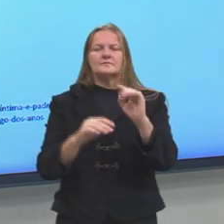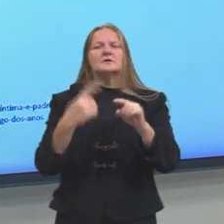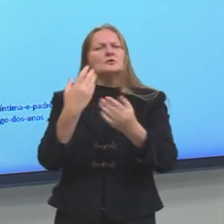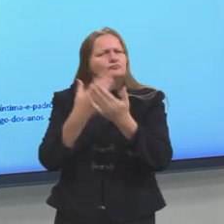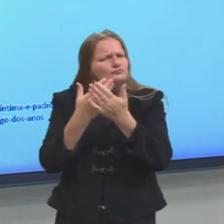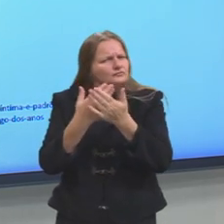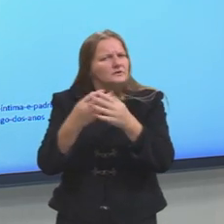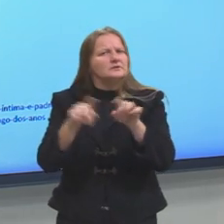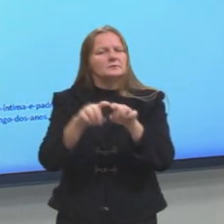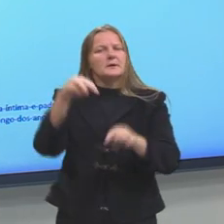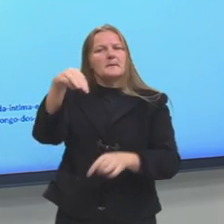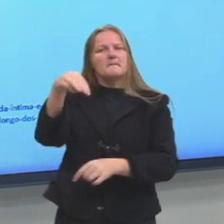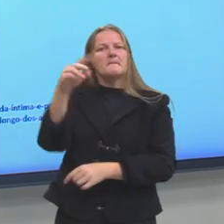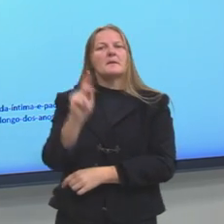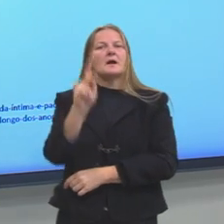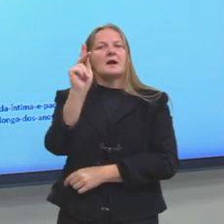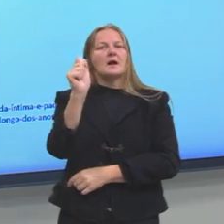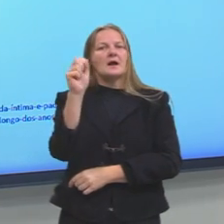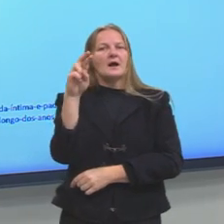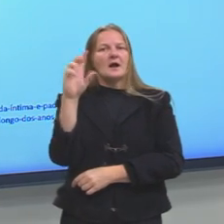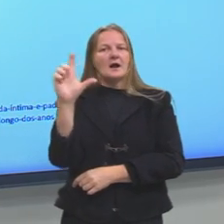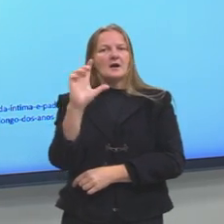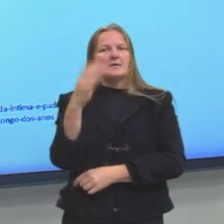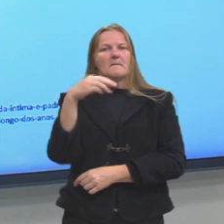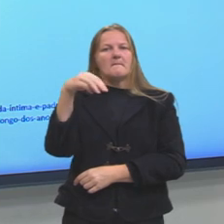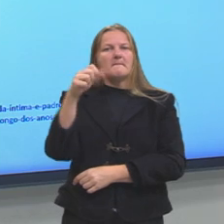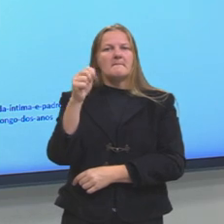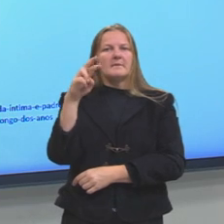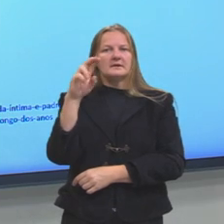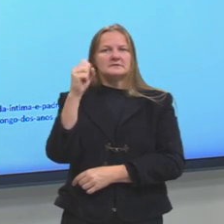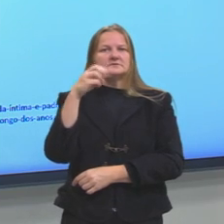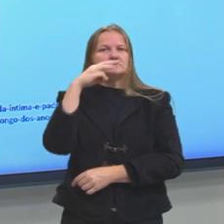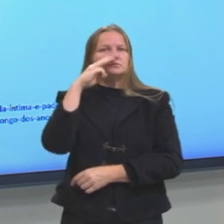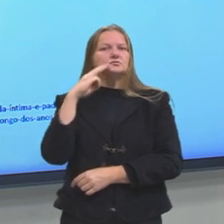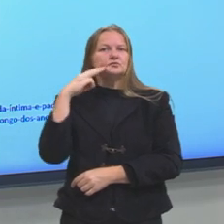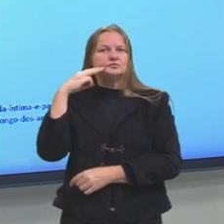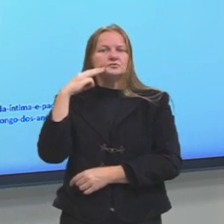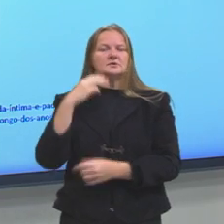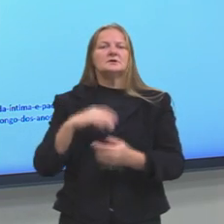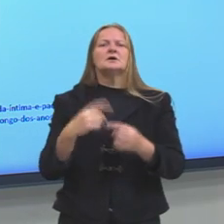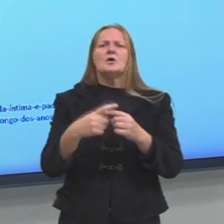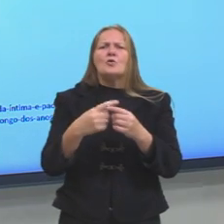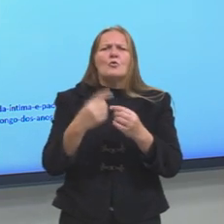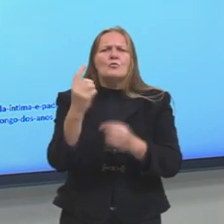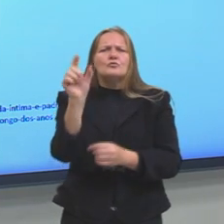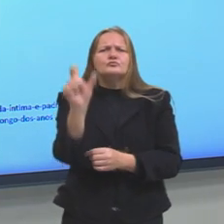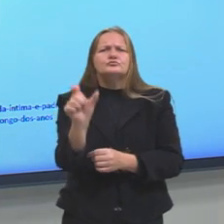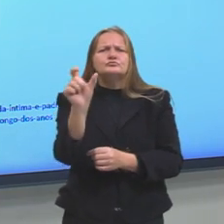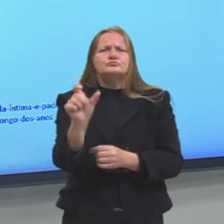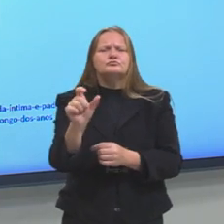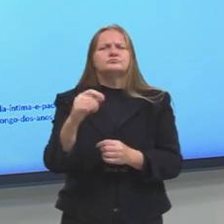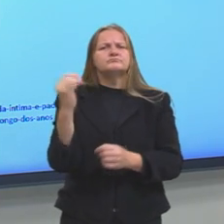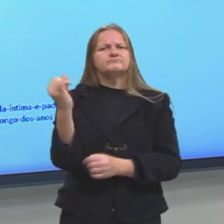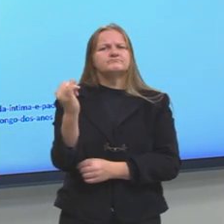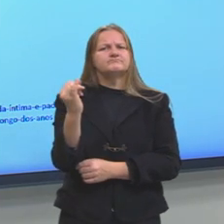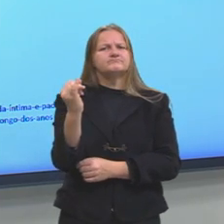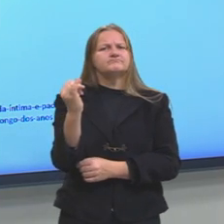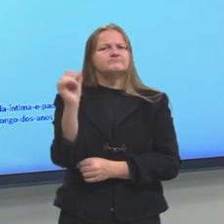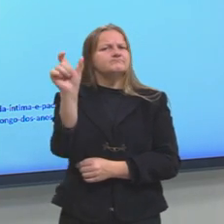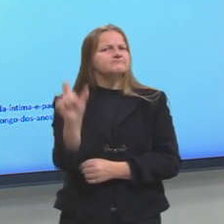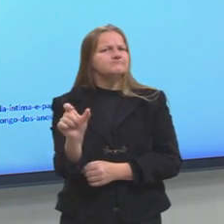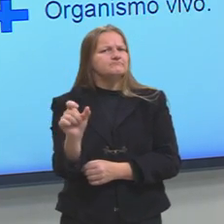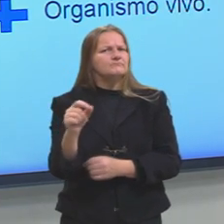que ele vai nos propor a ação dos indivíduos diante ou dentro do materialismo